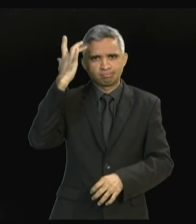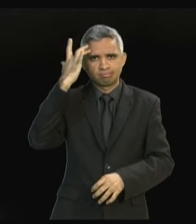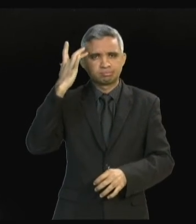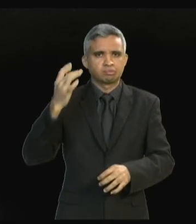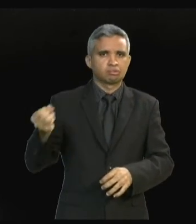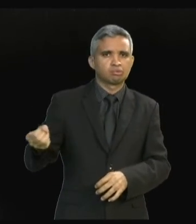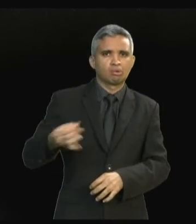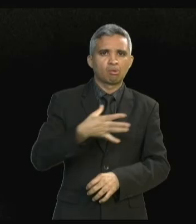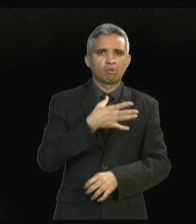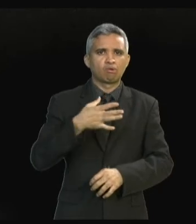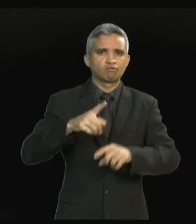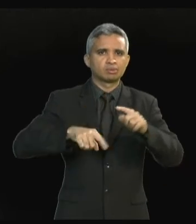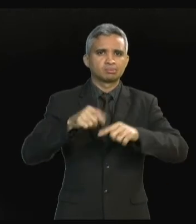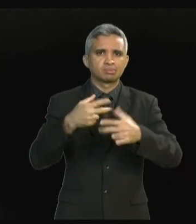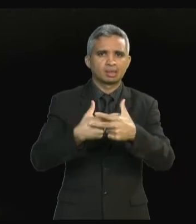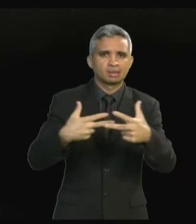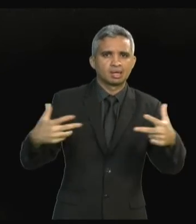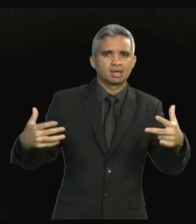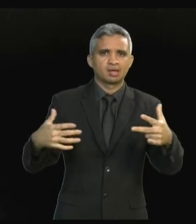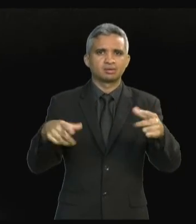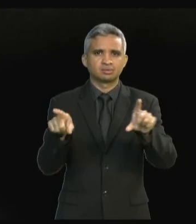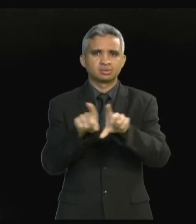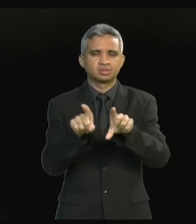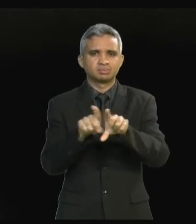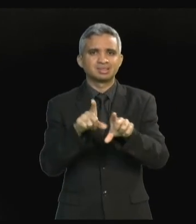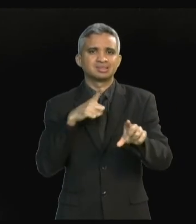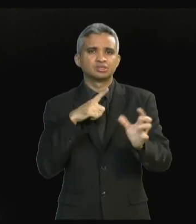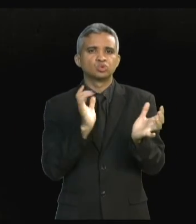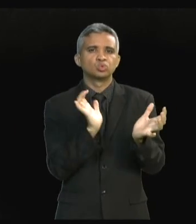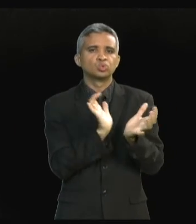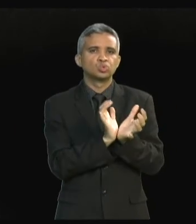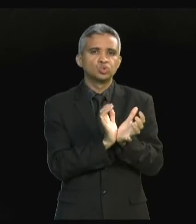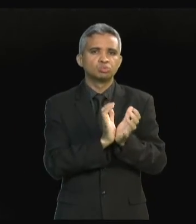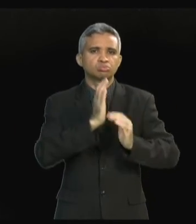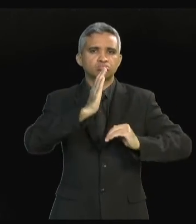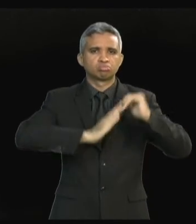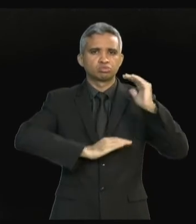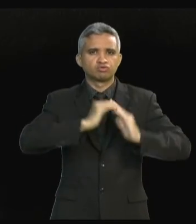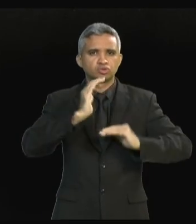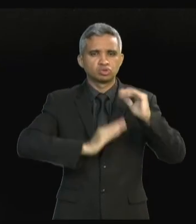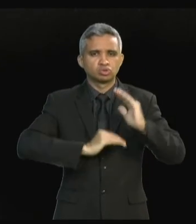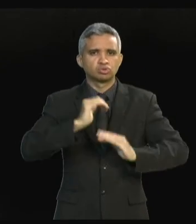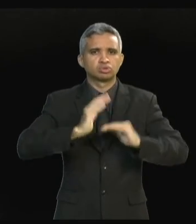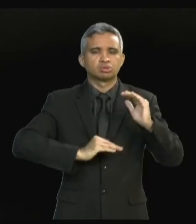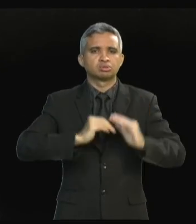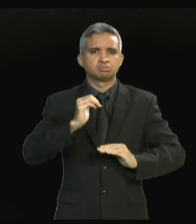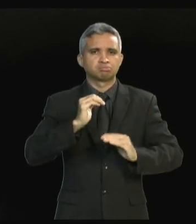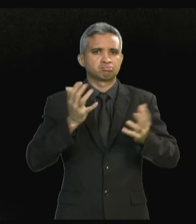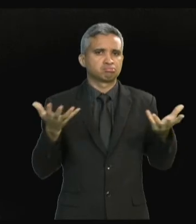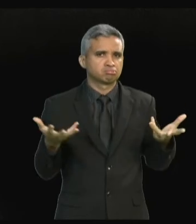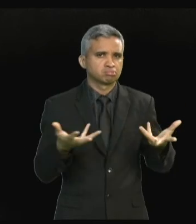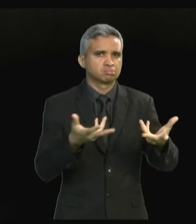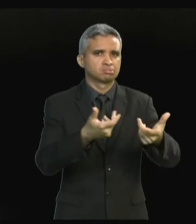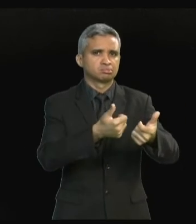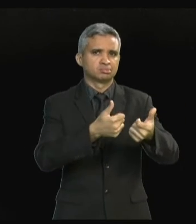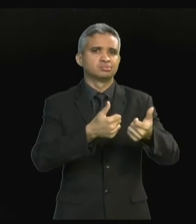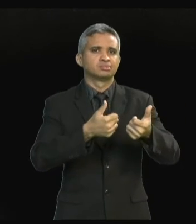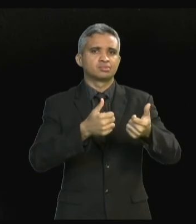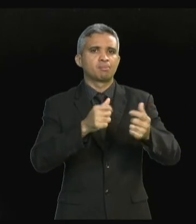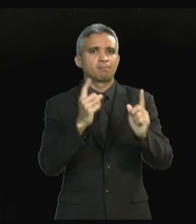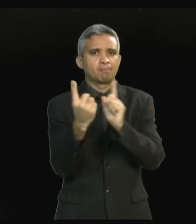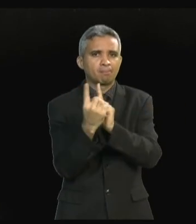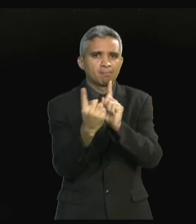também uma equipe de profissionais capacitados para atender melhor a população. Então, senhor presidente, esse era meu registro